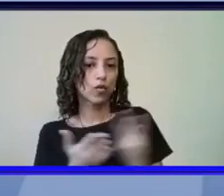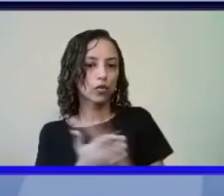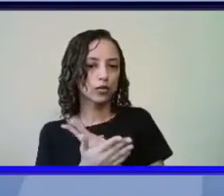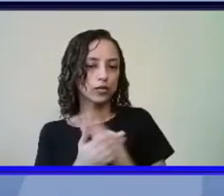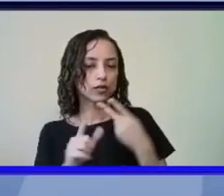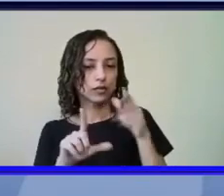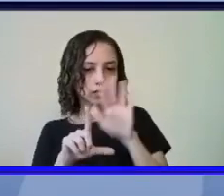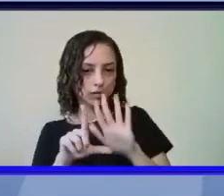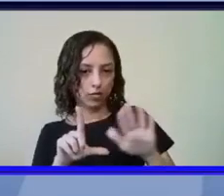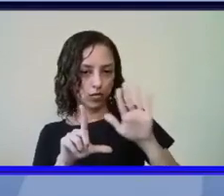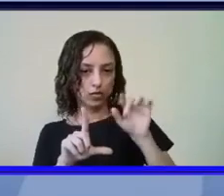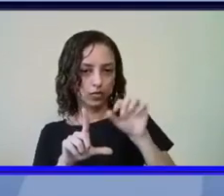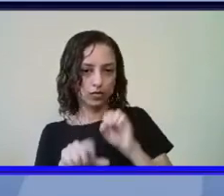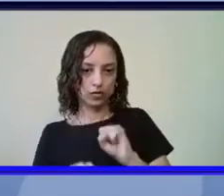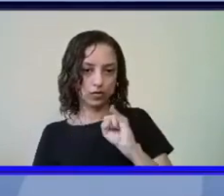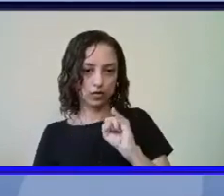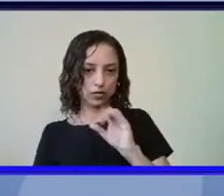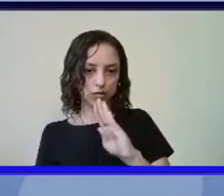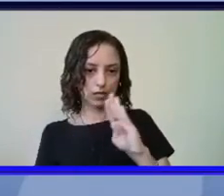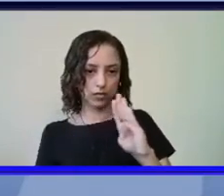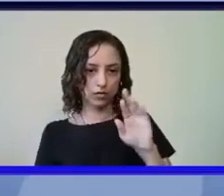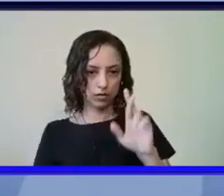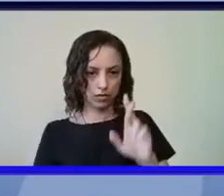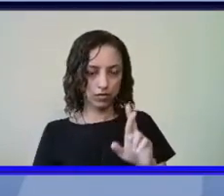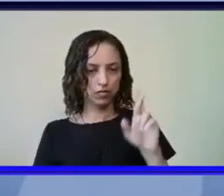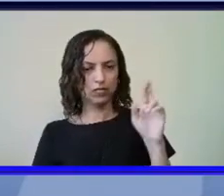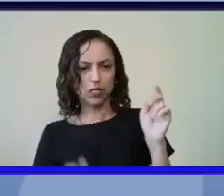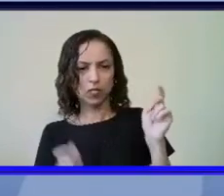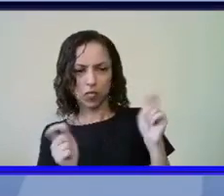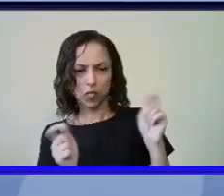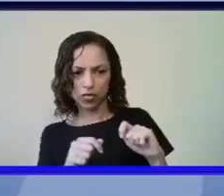CBR é possível?